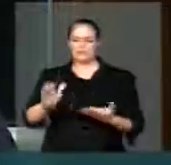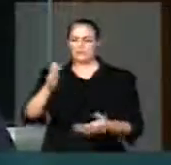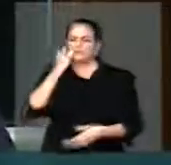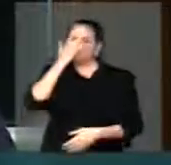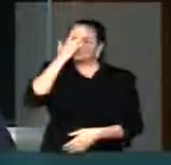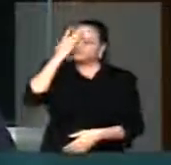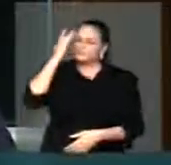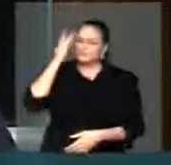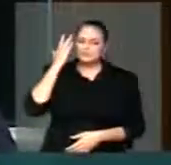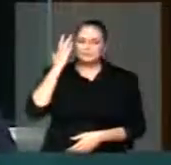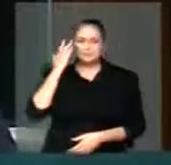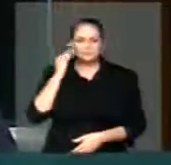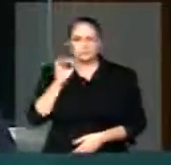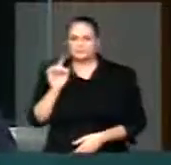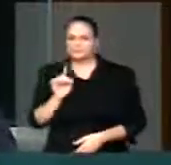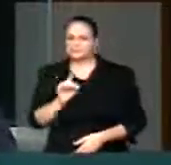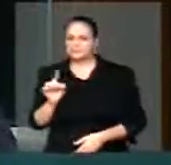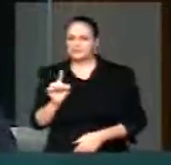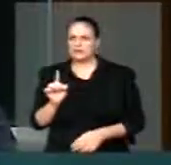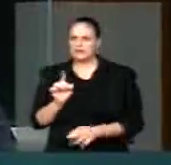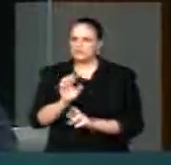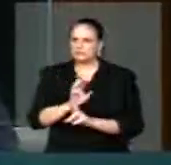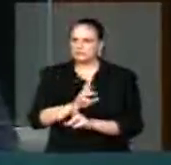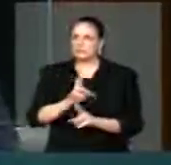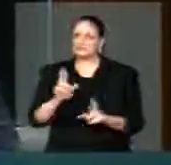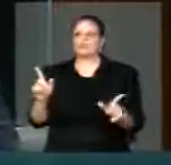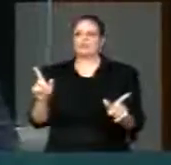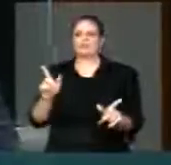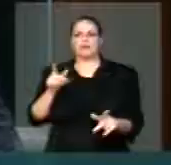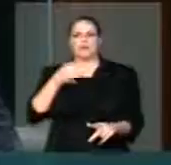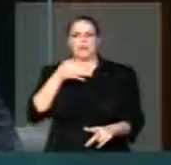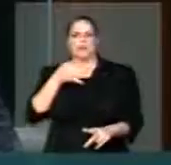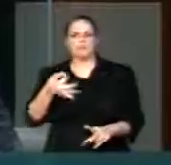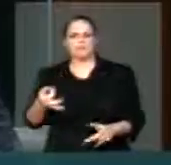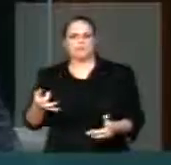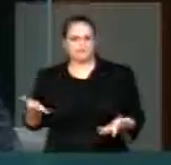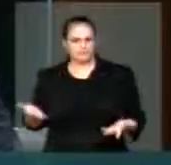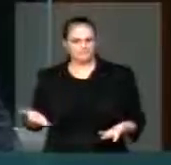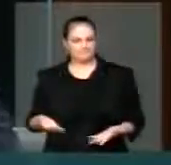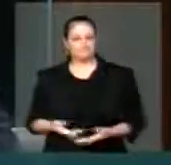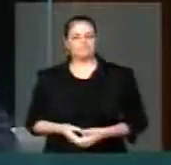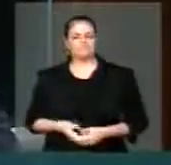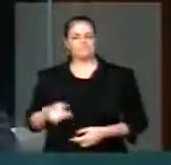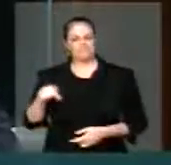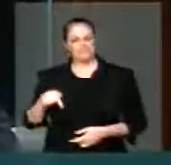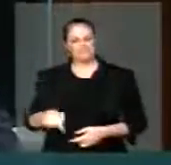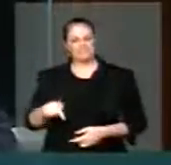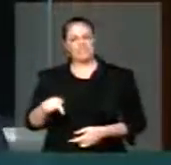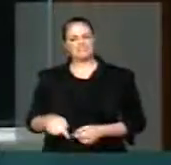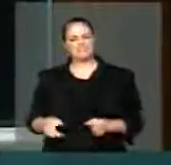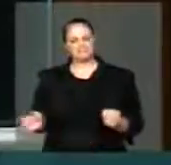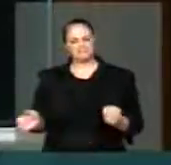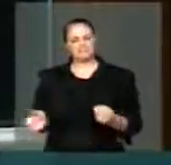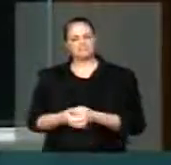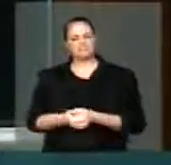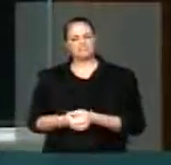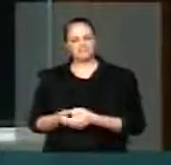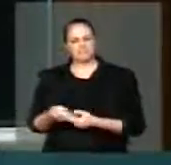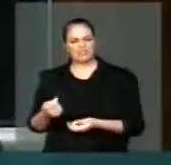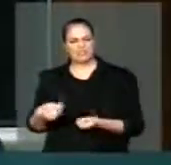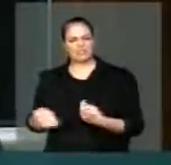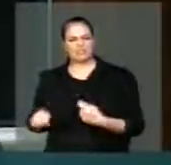esperávamos de repente mudaram de lado. Isso aqui é uma casa de muitos negócios e em dados momentos